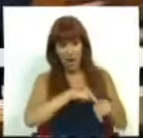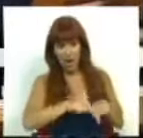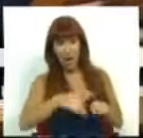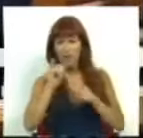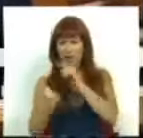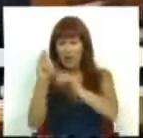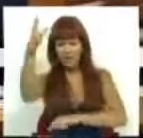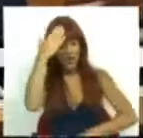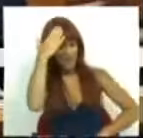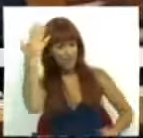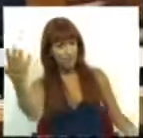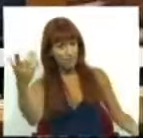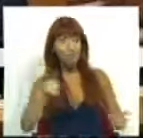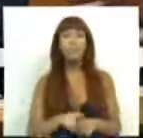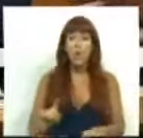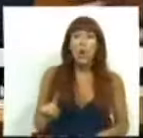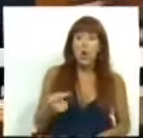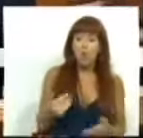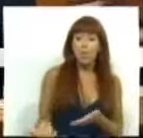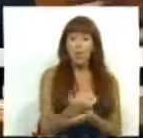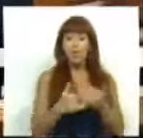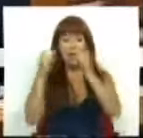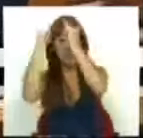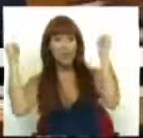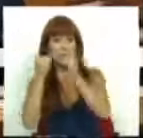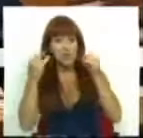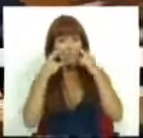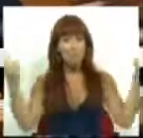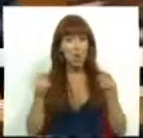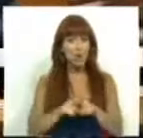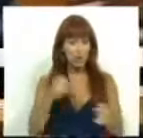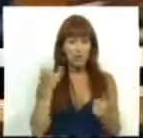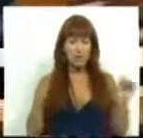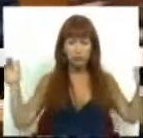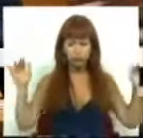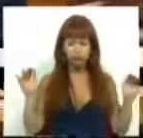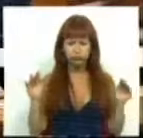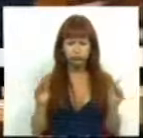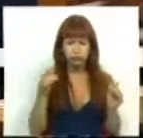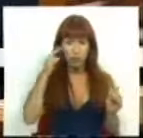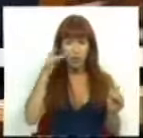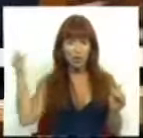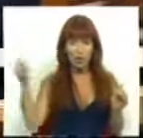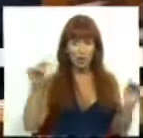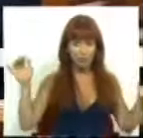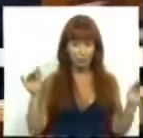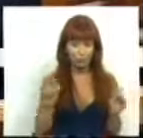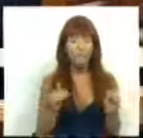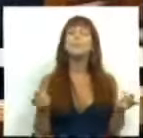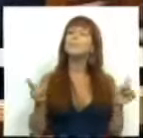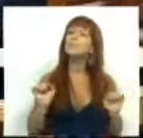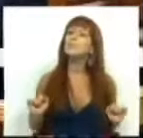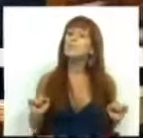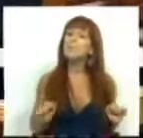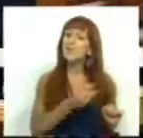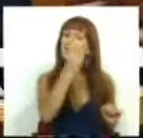já se inflacionam as expectativas, mesmo se os dados internacionais revelam fortes riscos de abrandamento da procura externa. Sobram